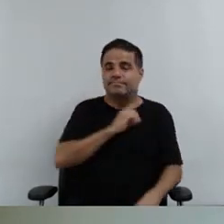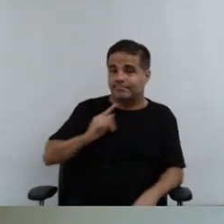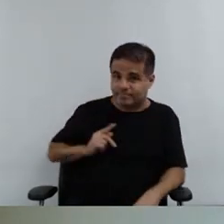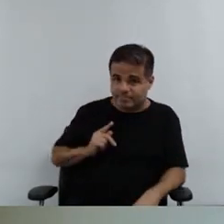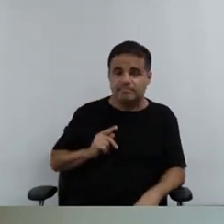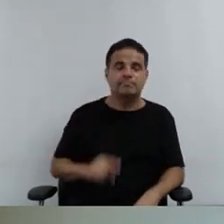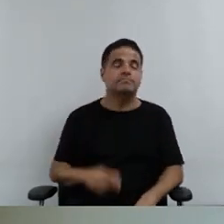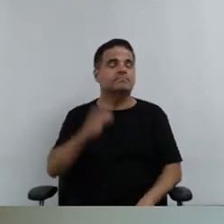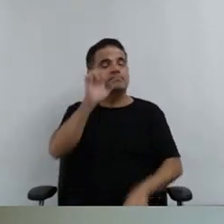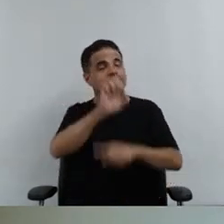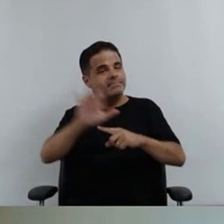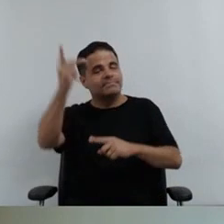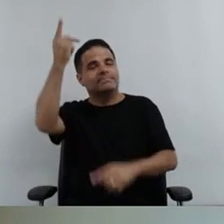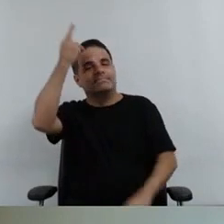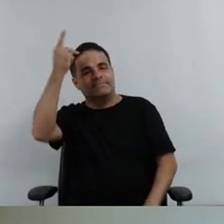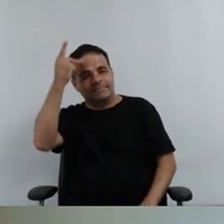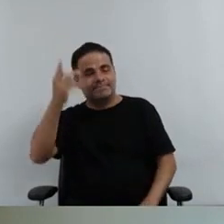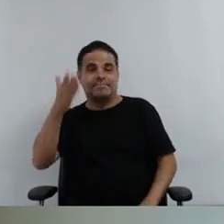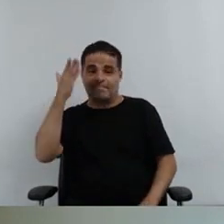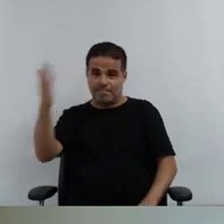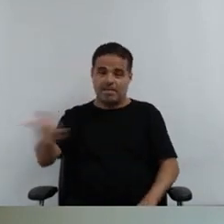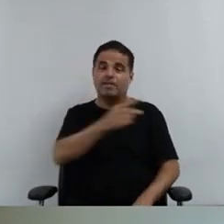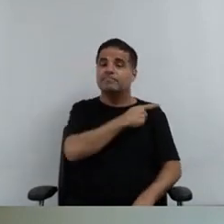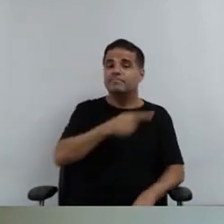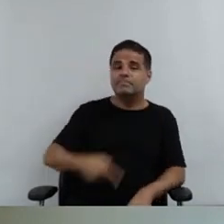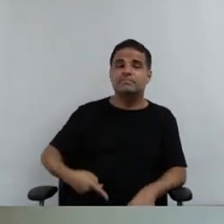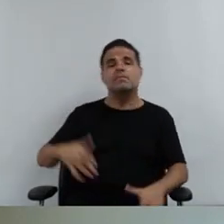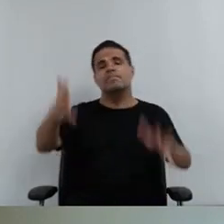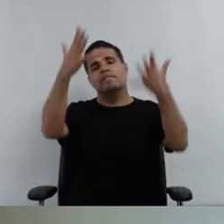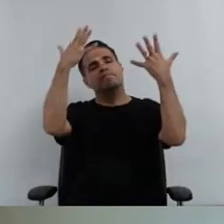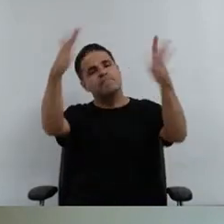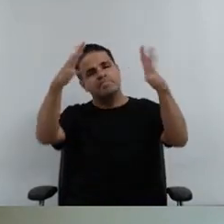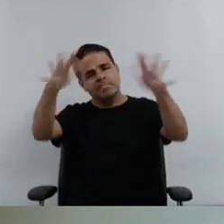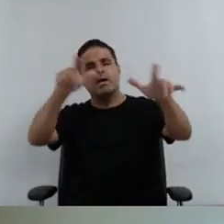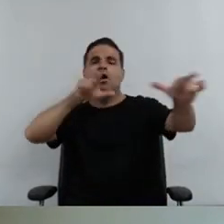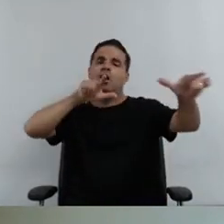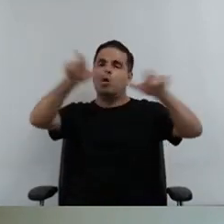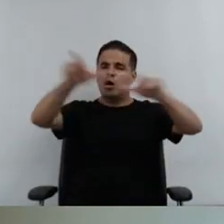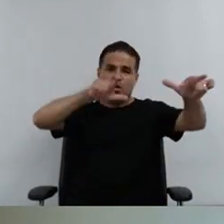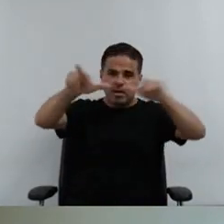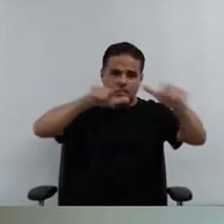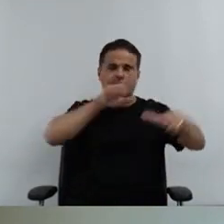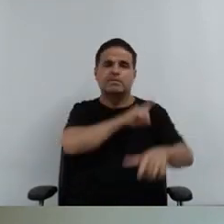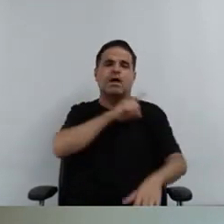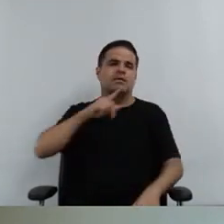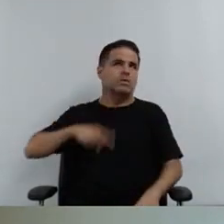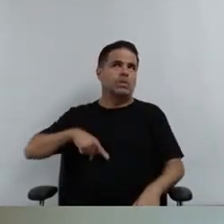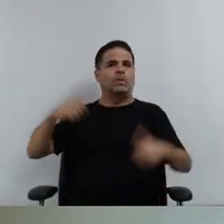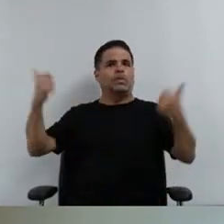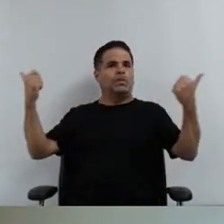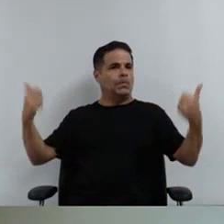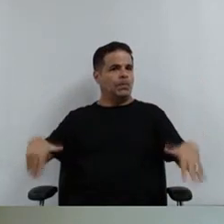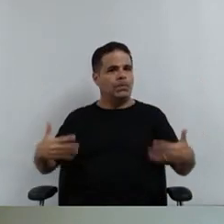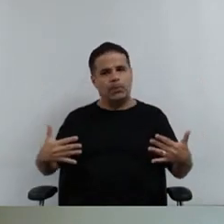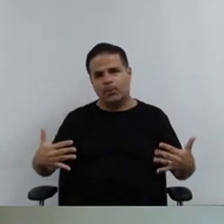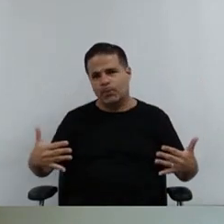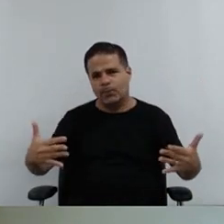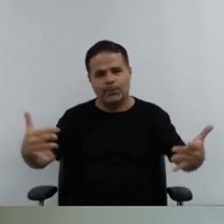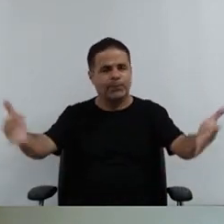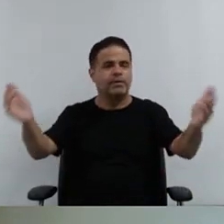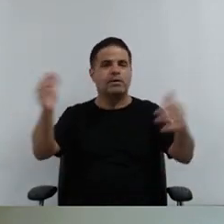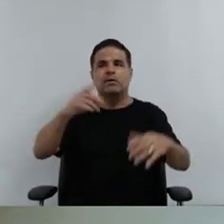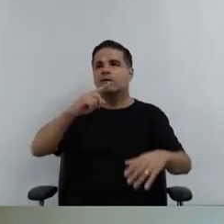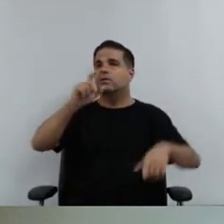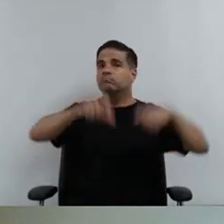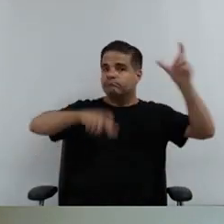do Estado de São Paulo, na pessoa do presidente, parabenizar pelo trabalho da Defensoria, que é um divisor de águas na vida